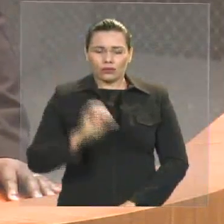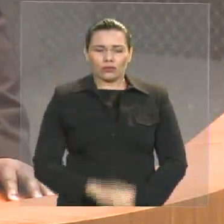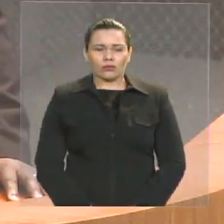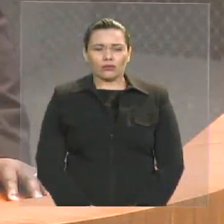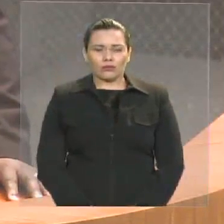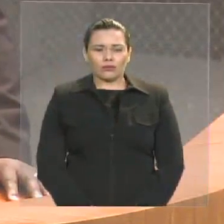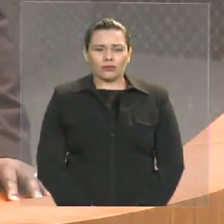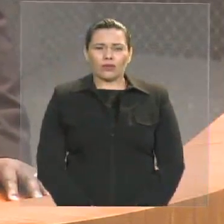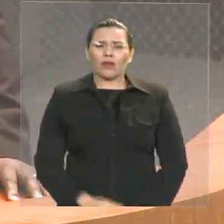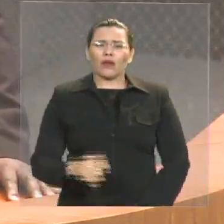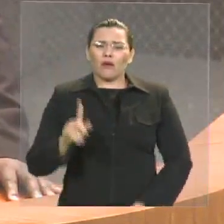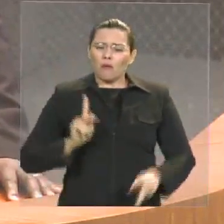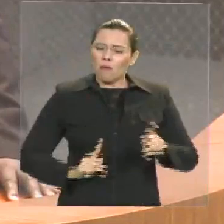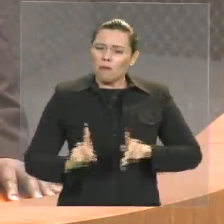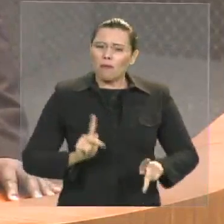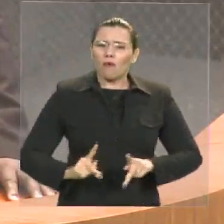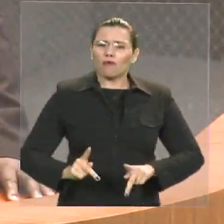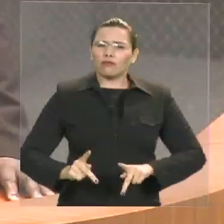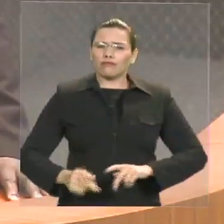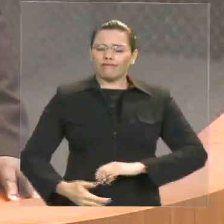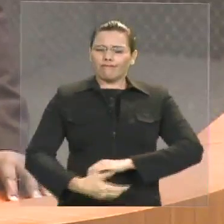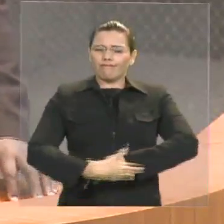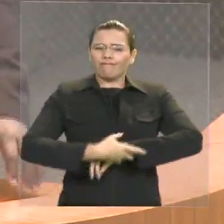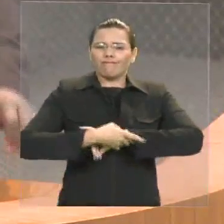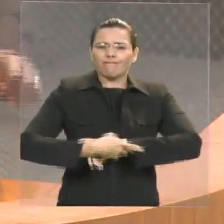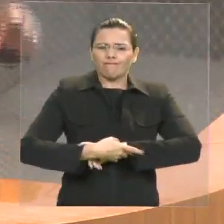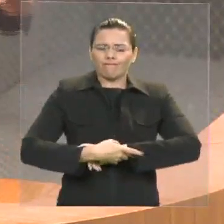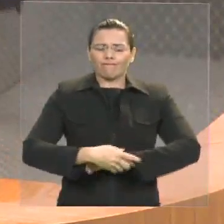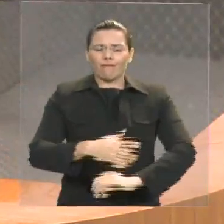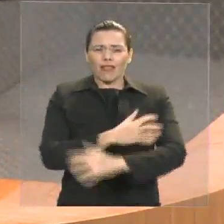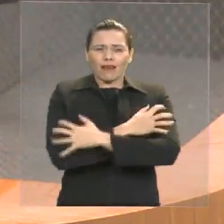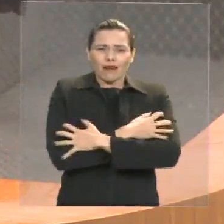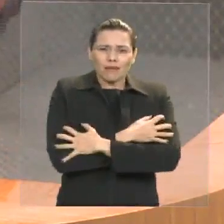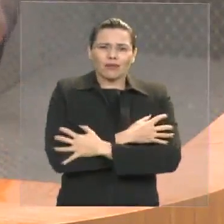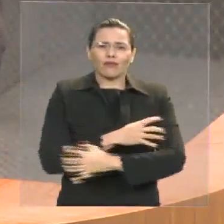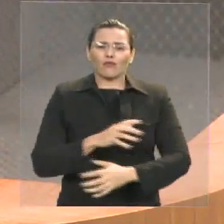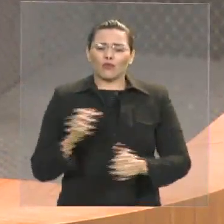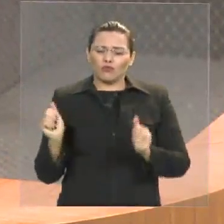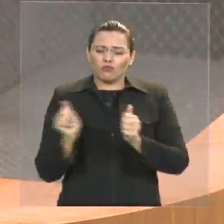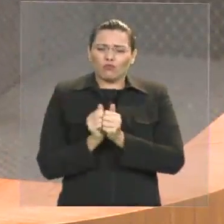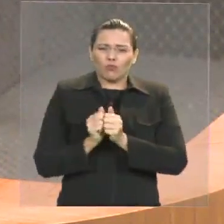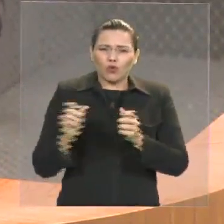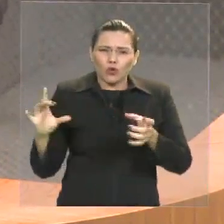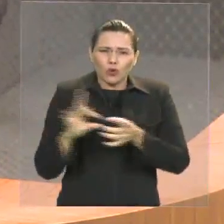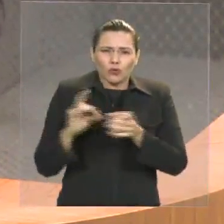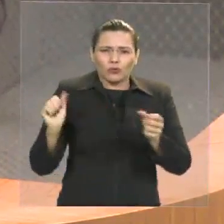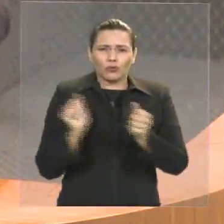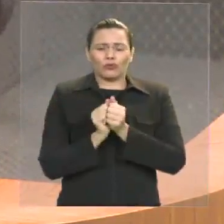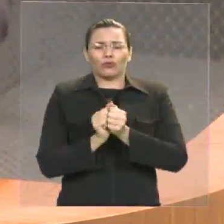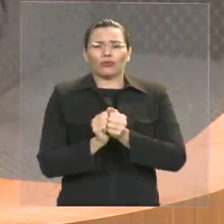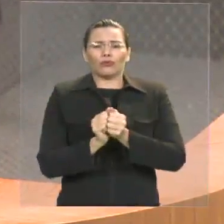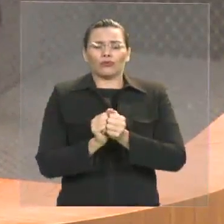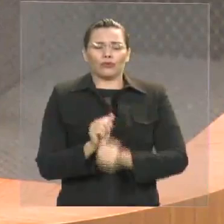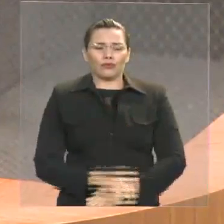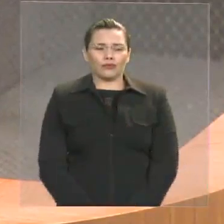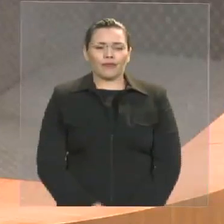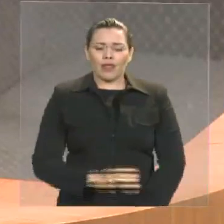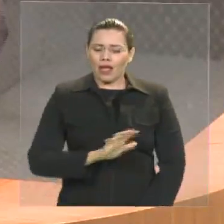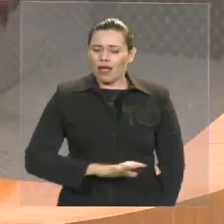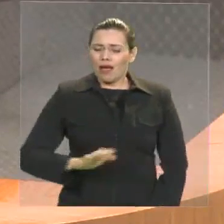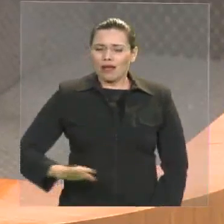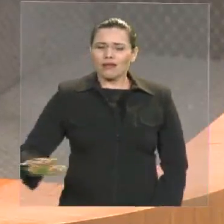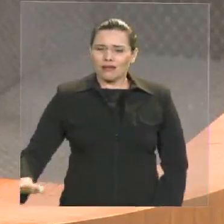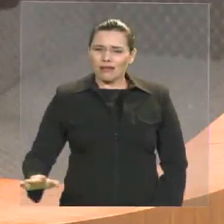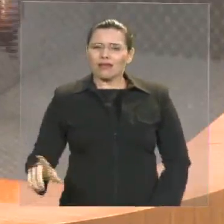a abraçou. Teve um momento muito singelo, onde as crianças chegaram para ela e